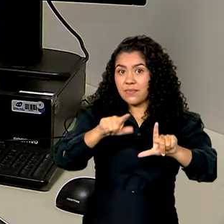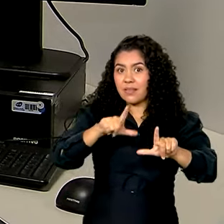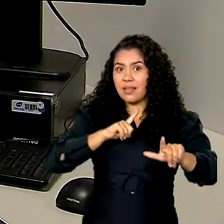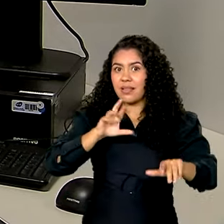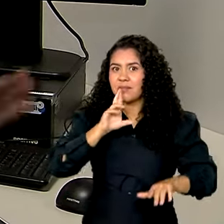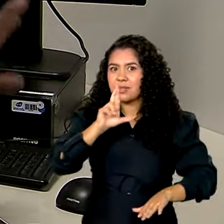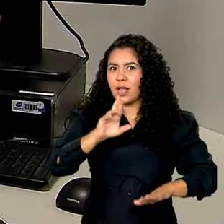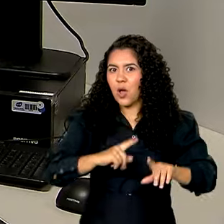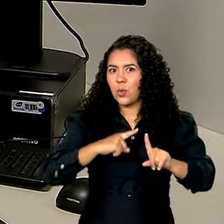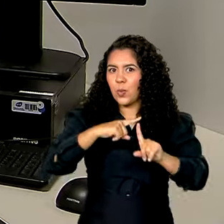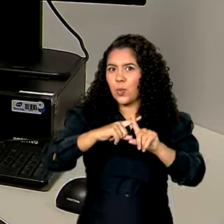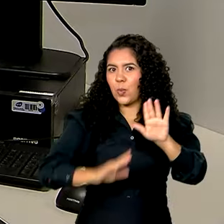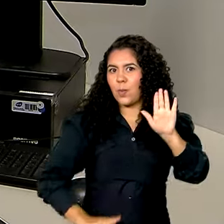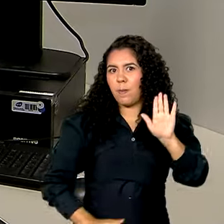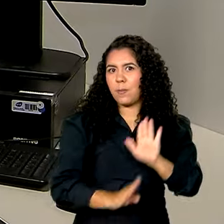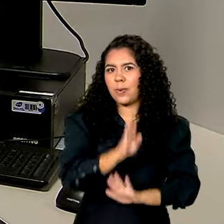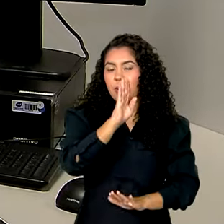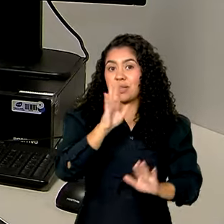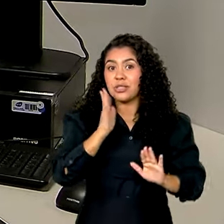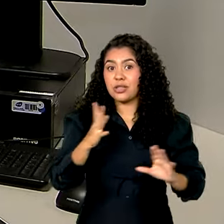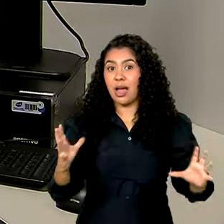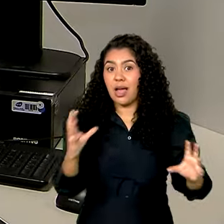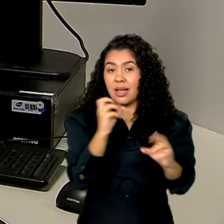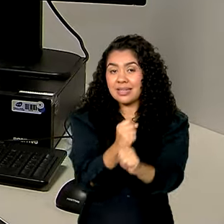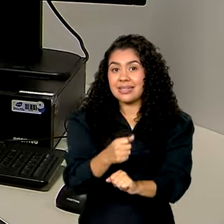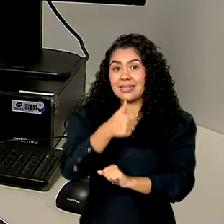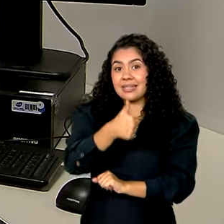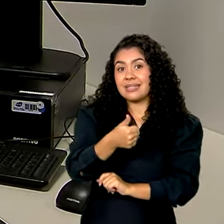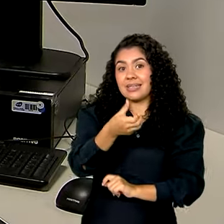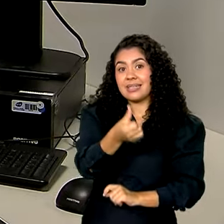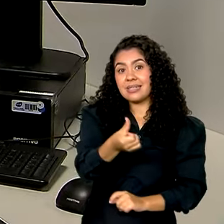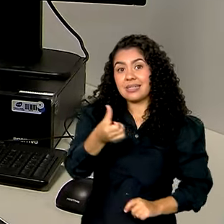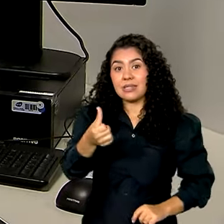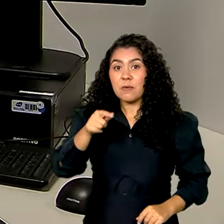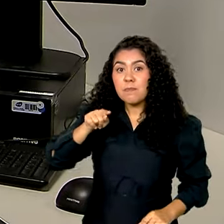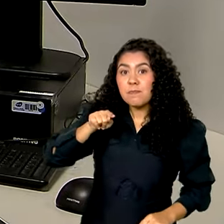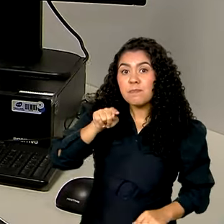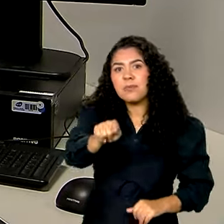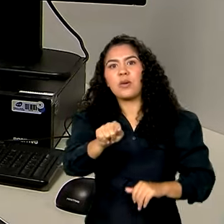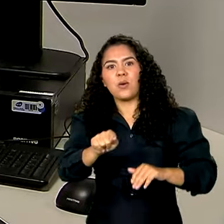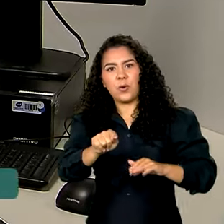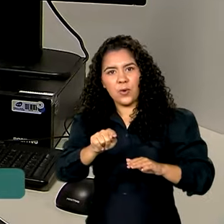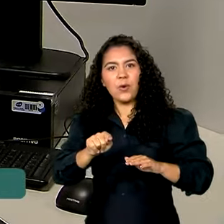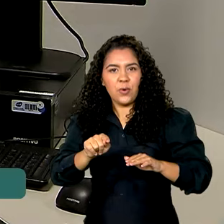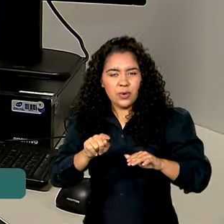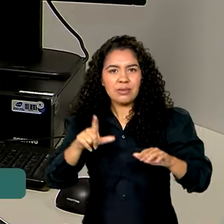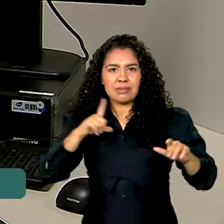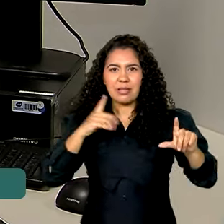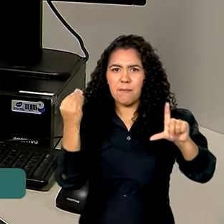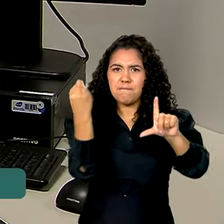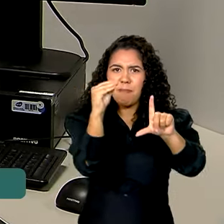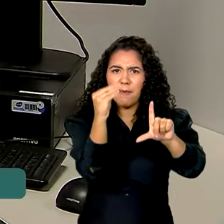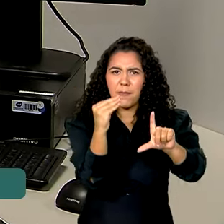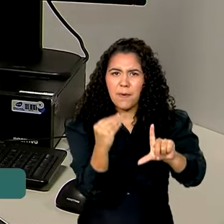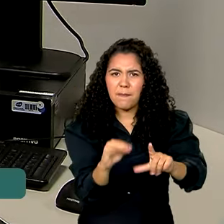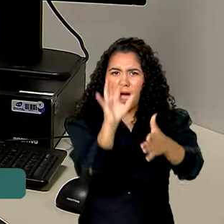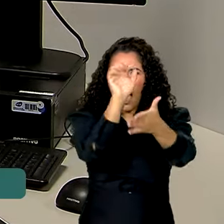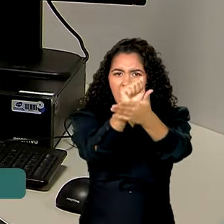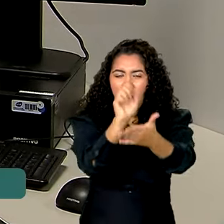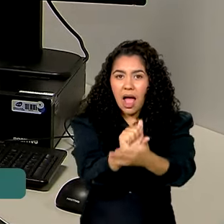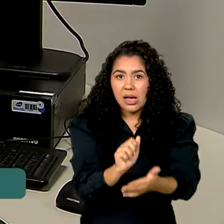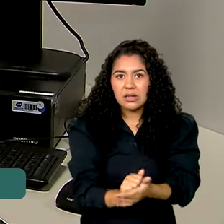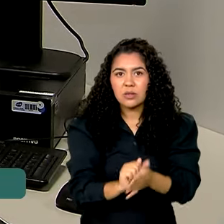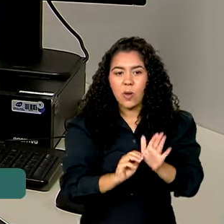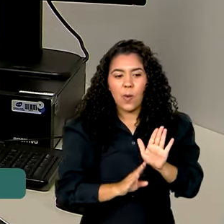recorde. Agora são quase 166 mil empreendimentos turísticos registrados. Um